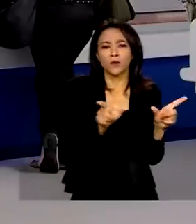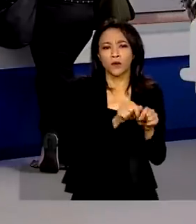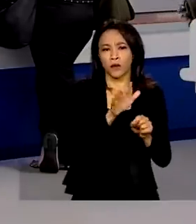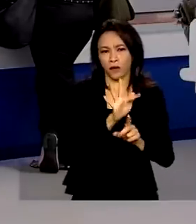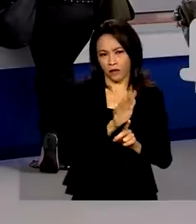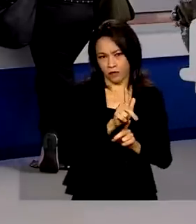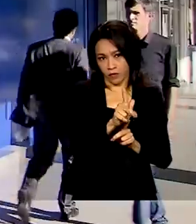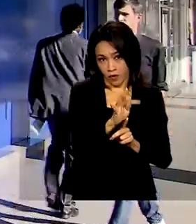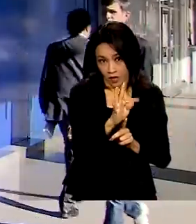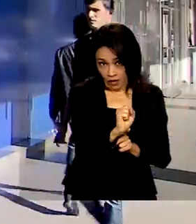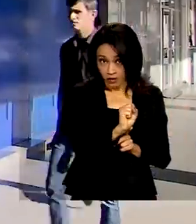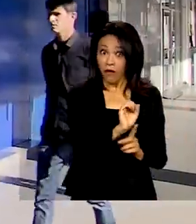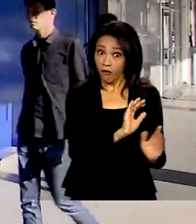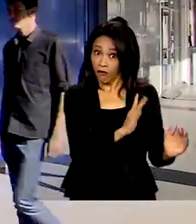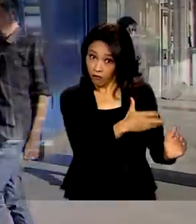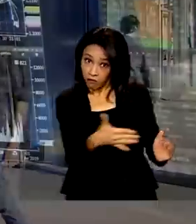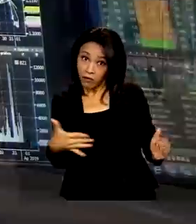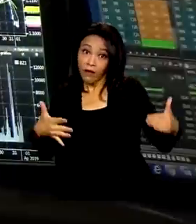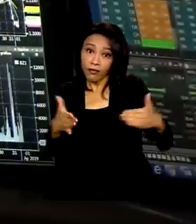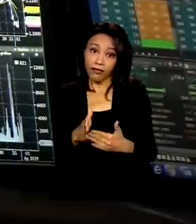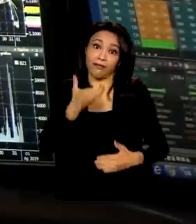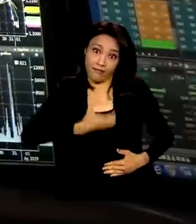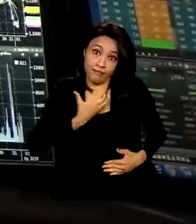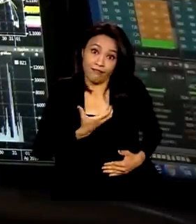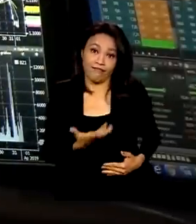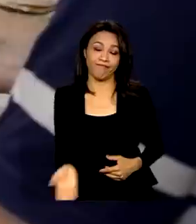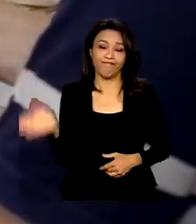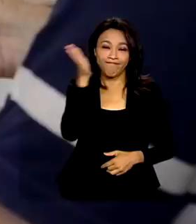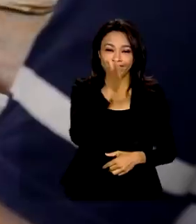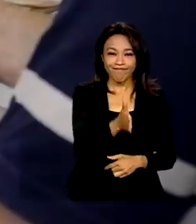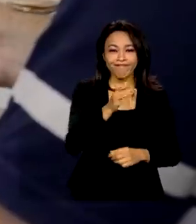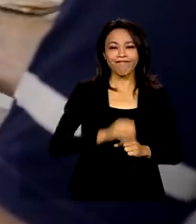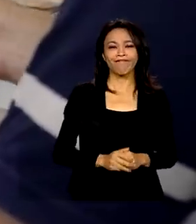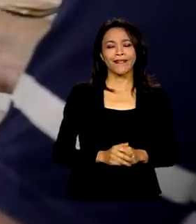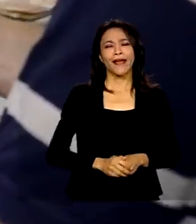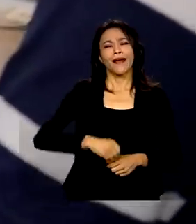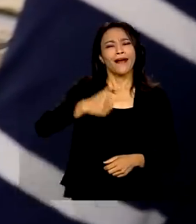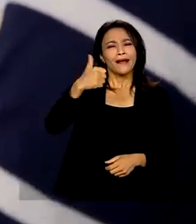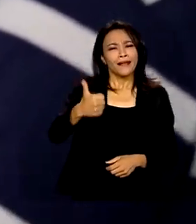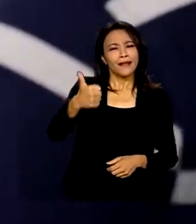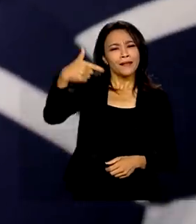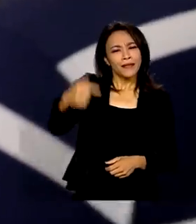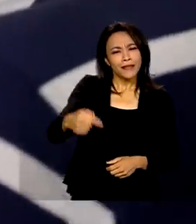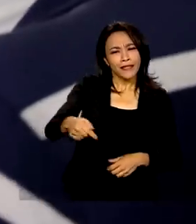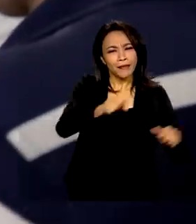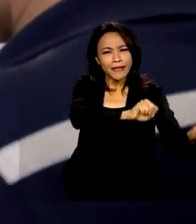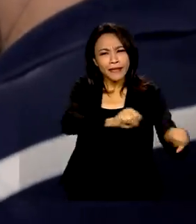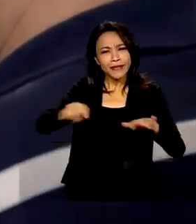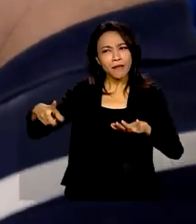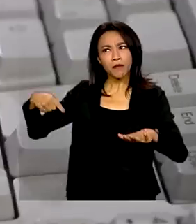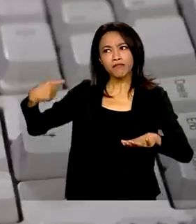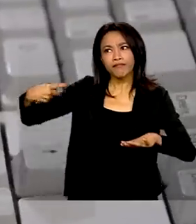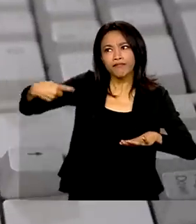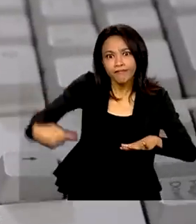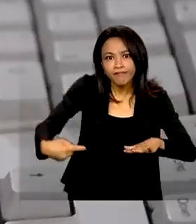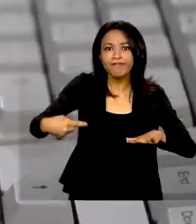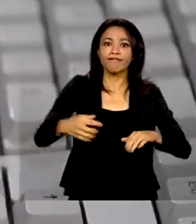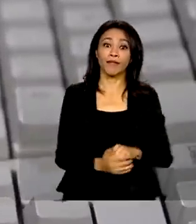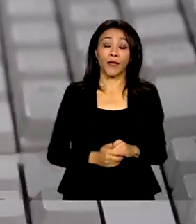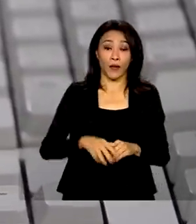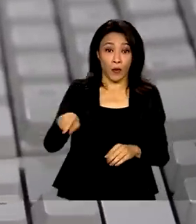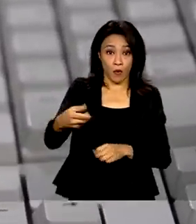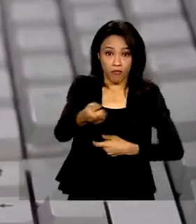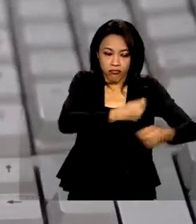O prazo vai até dezembro. E pela 17ª semana seguida, o mercado financeiro prevê uma